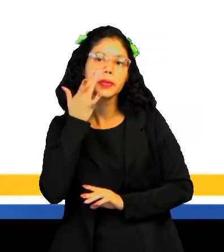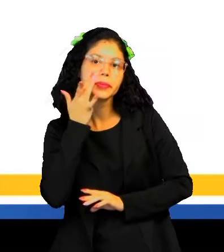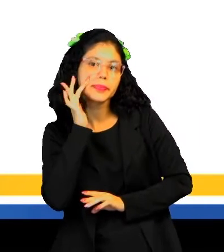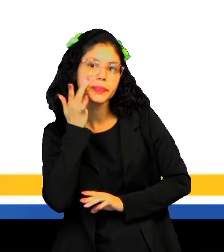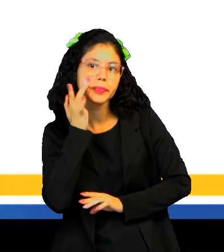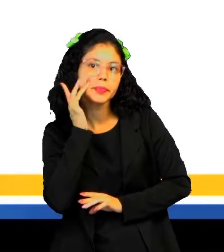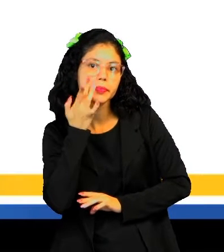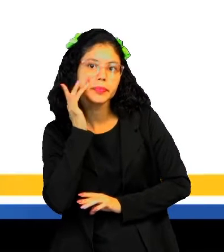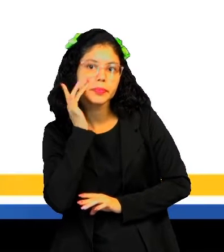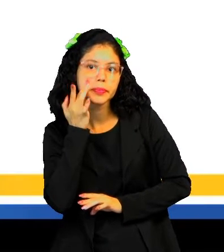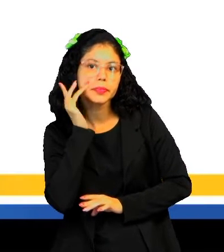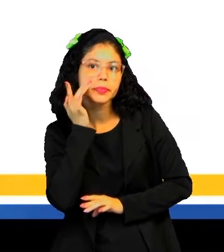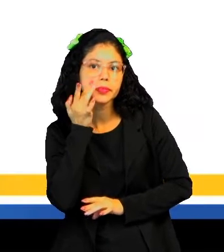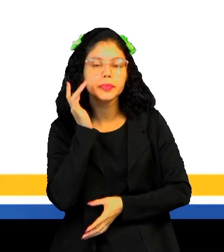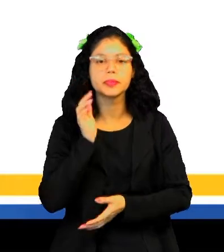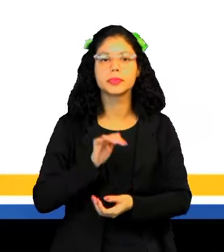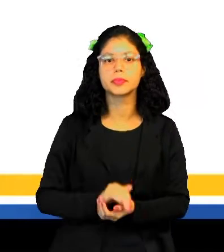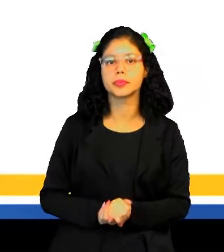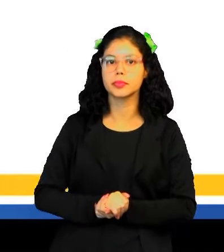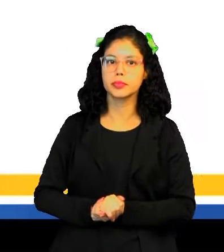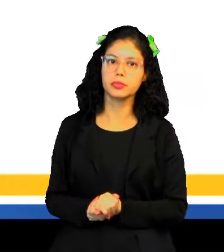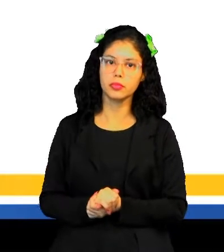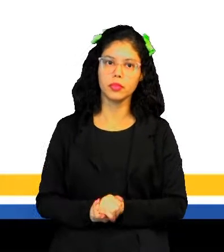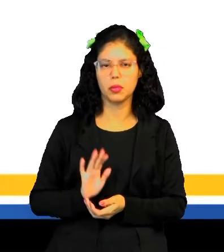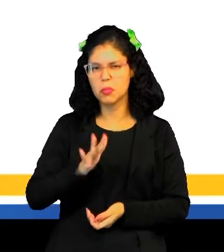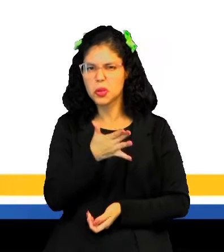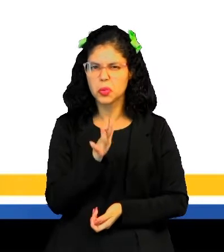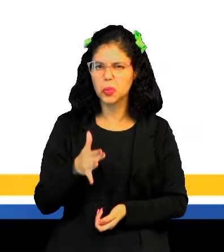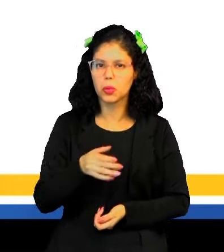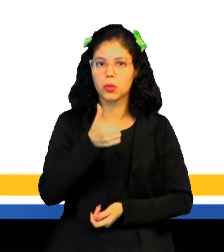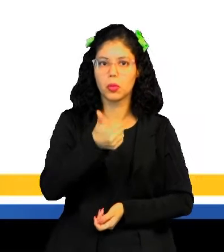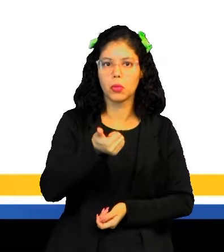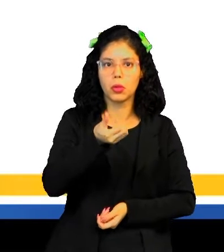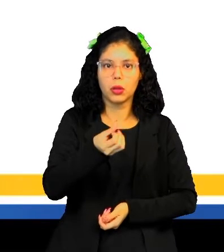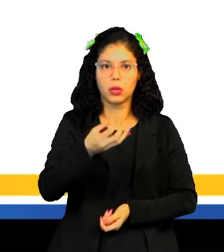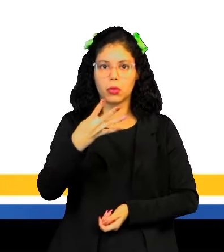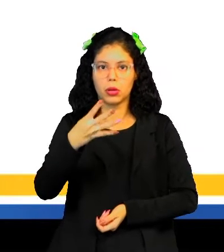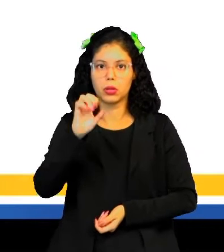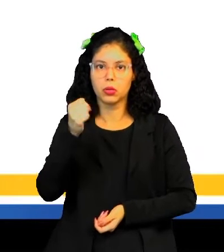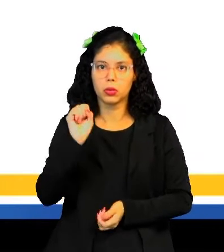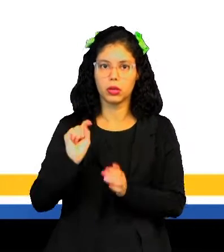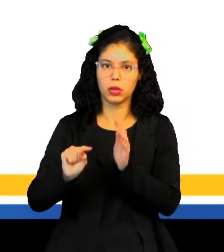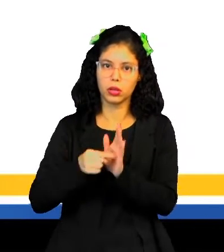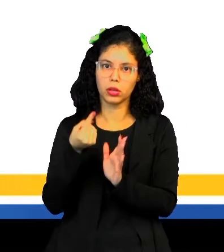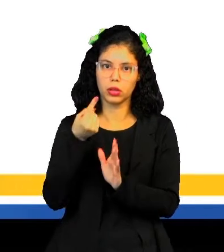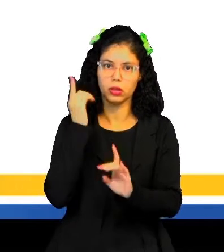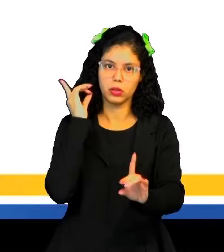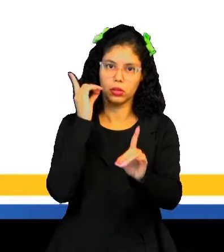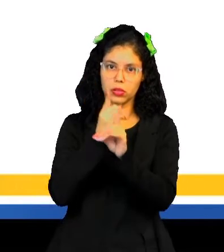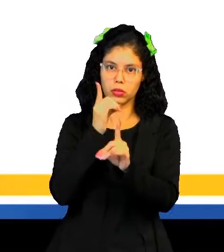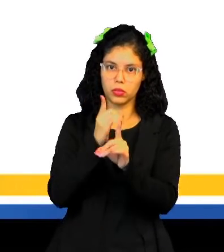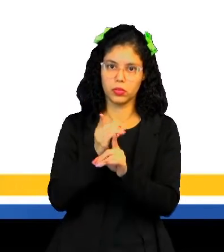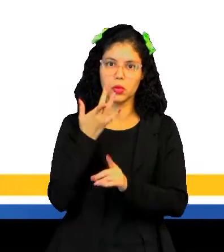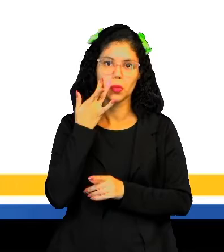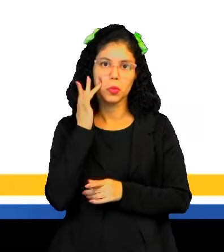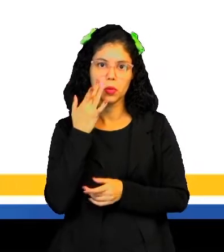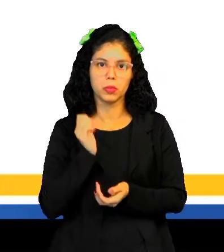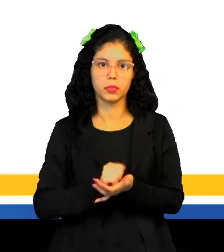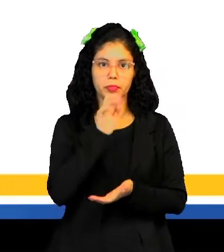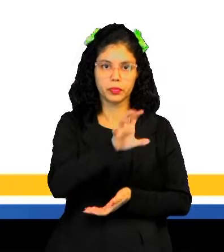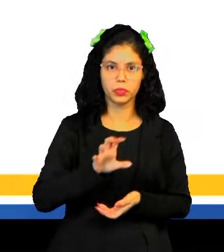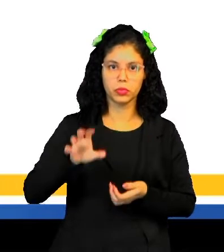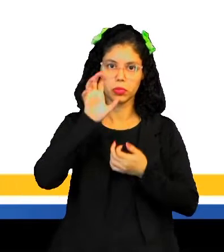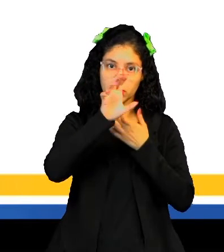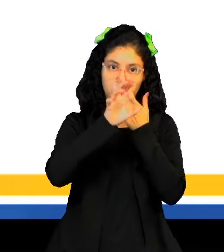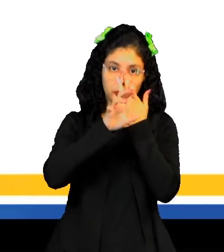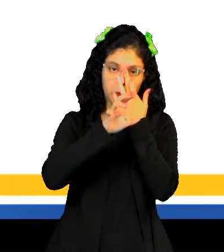Outro ciclo importante é o ciclo do ouro. Por volta de 1648, né? As primeiras descobertas de